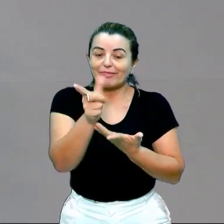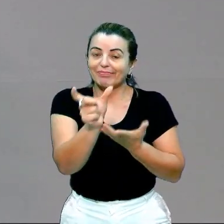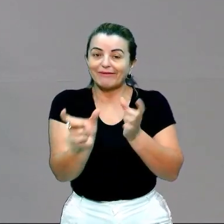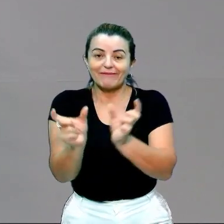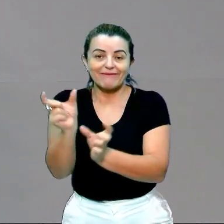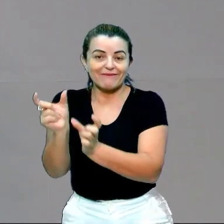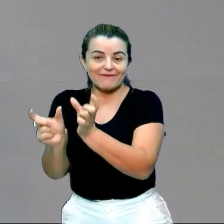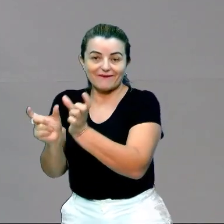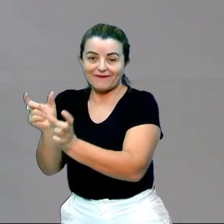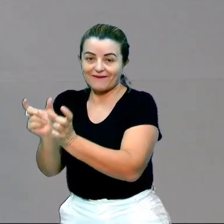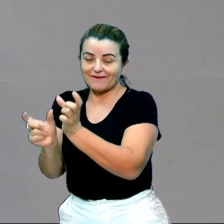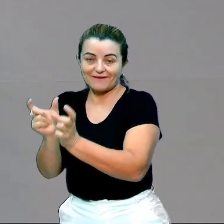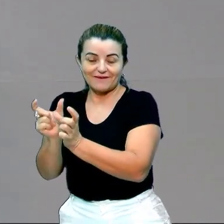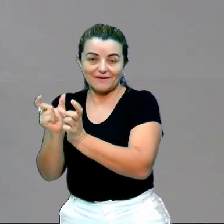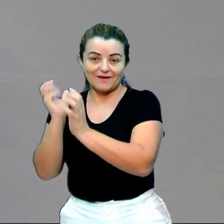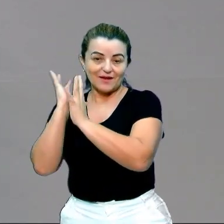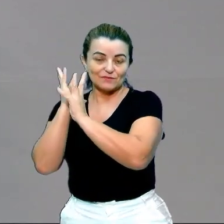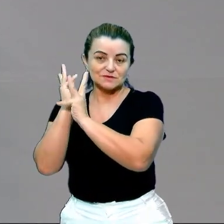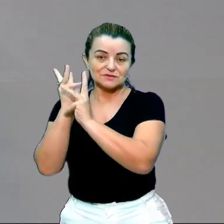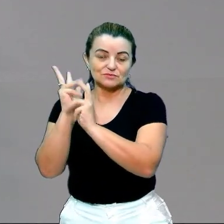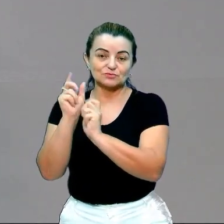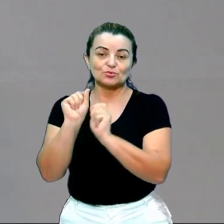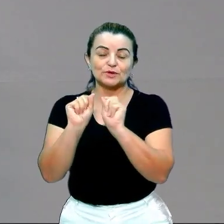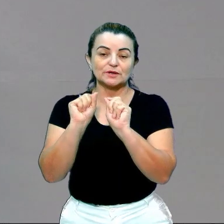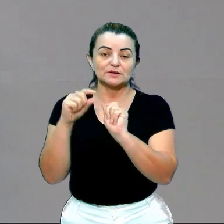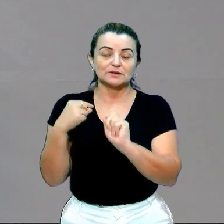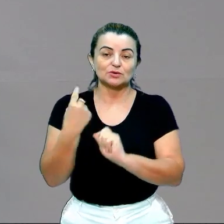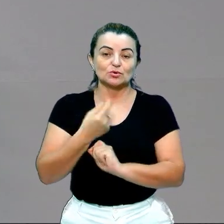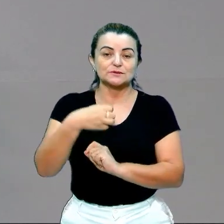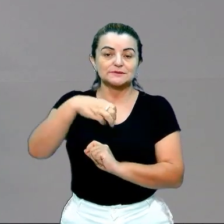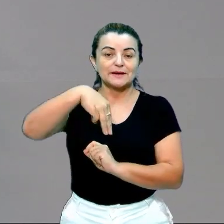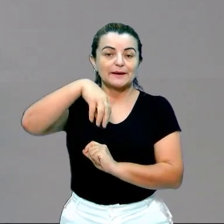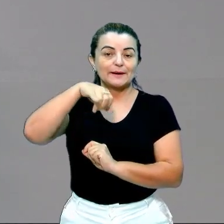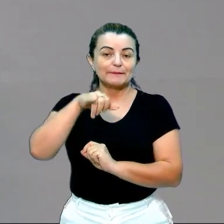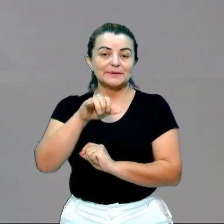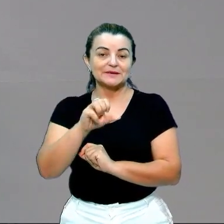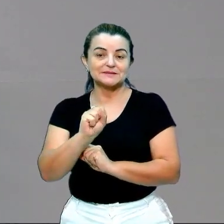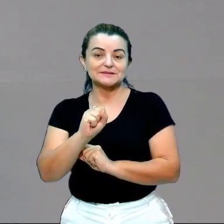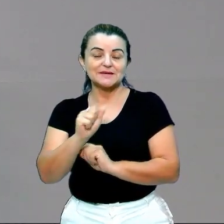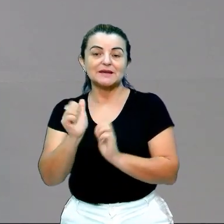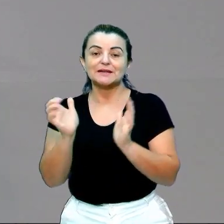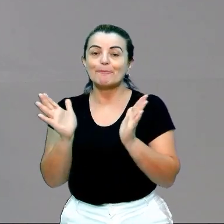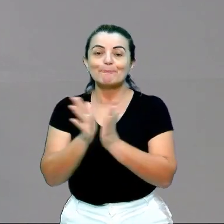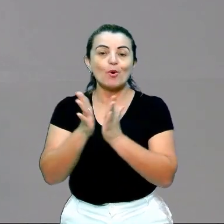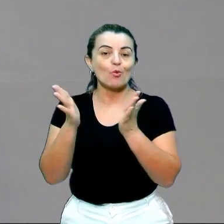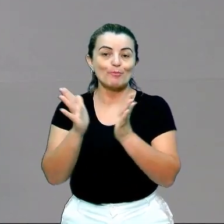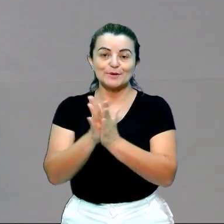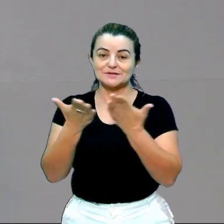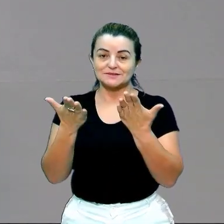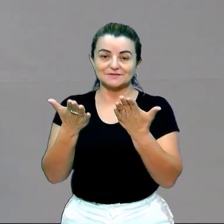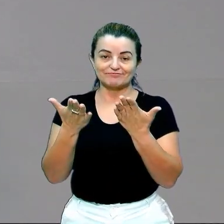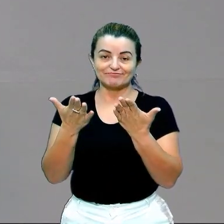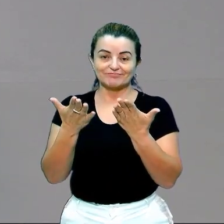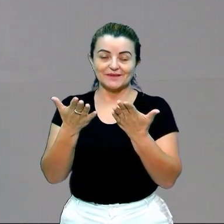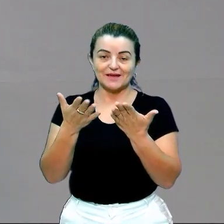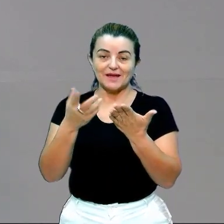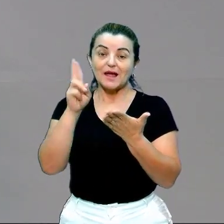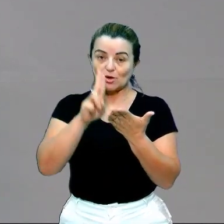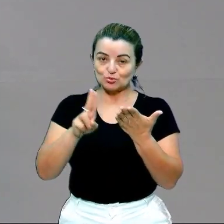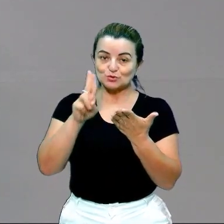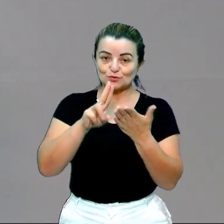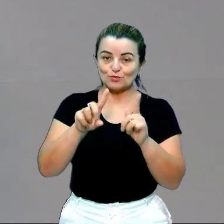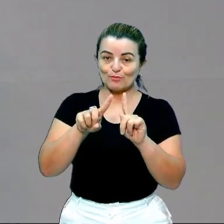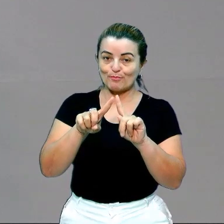legado da nossa miséria. E aí ela trouxe para dentro da redação esse contexto. Ela fez uma citação, mas uma citação indireta.